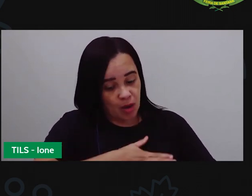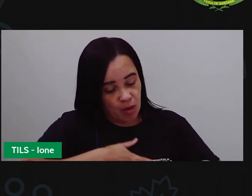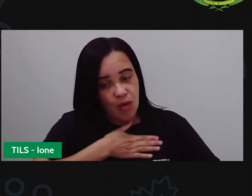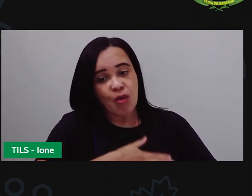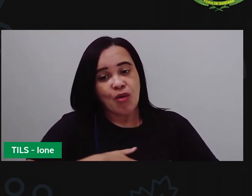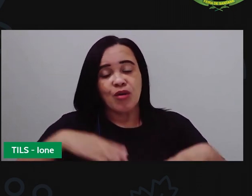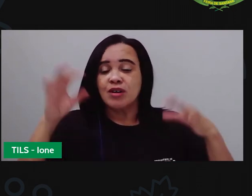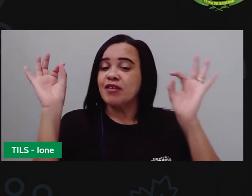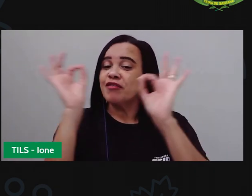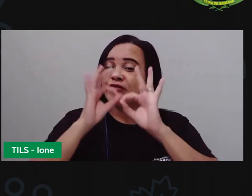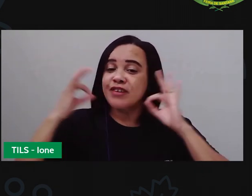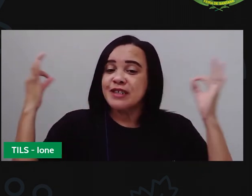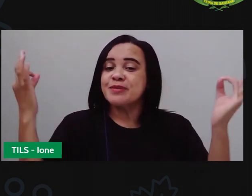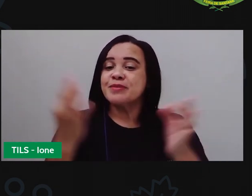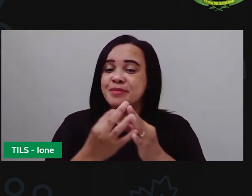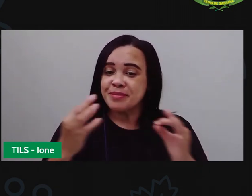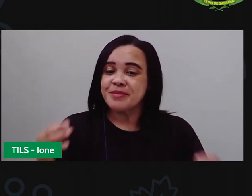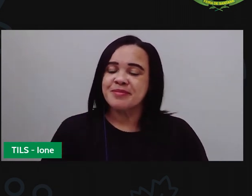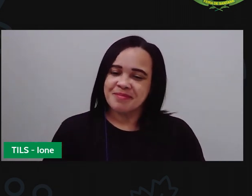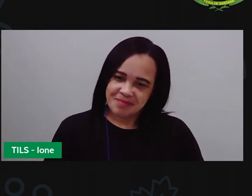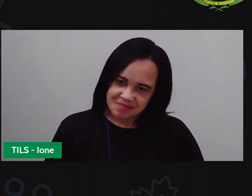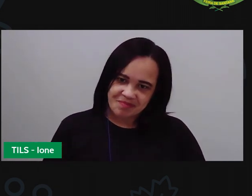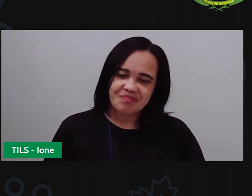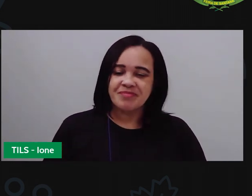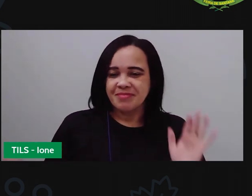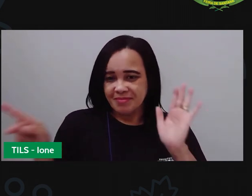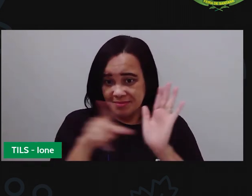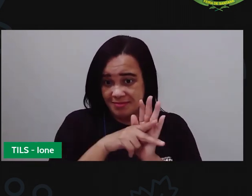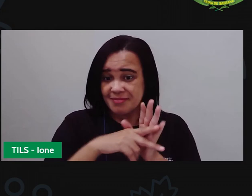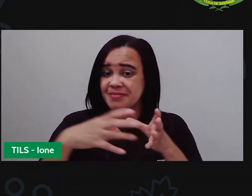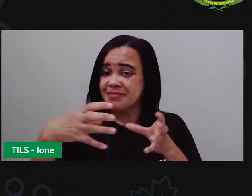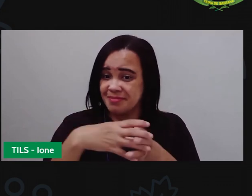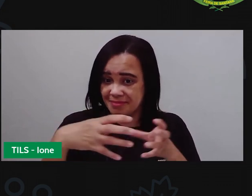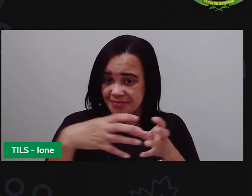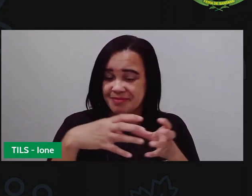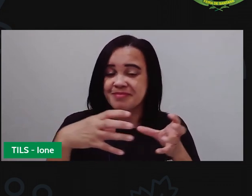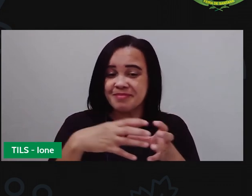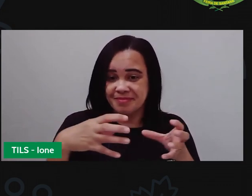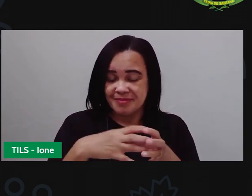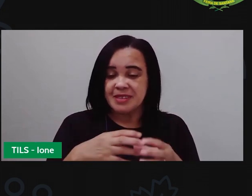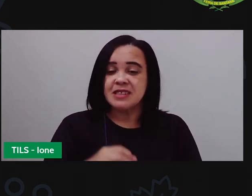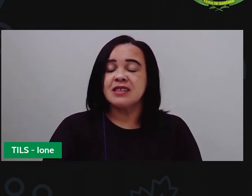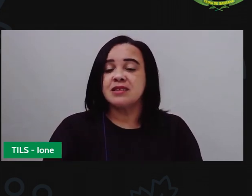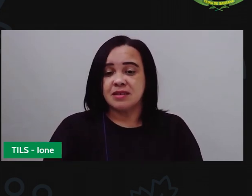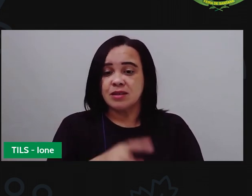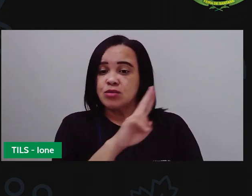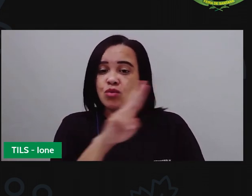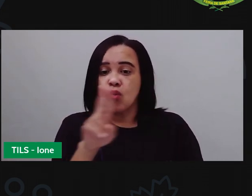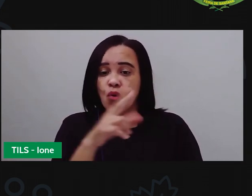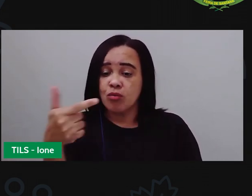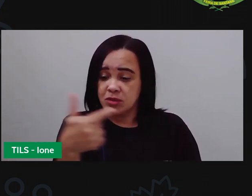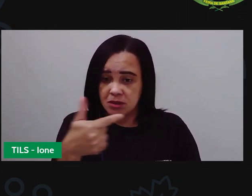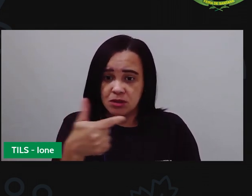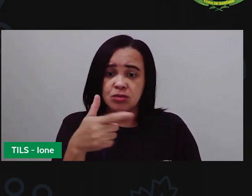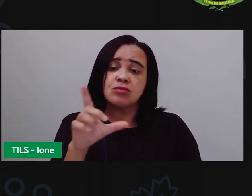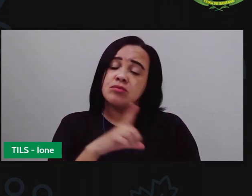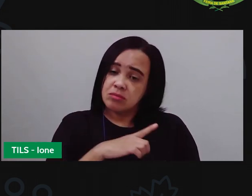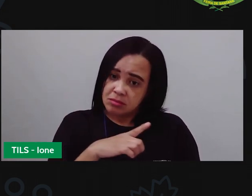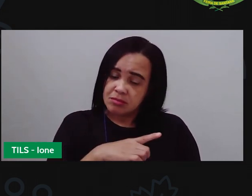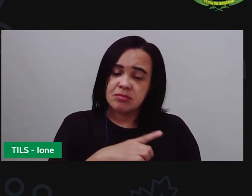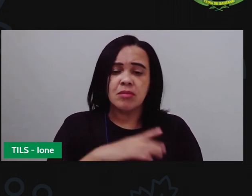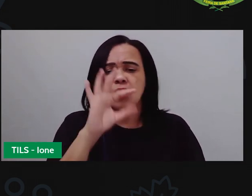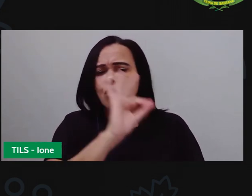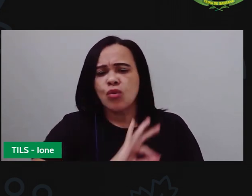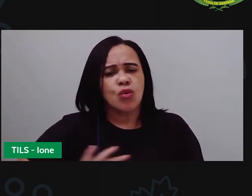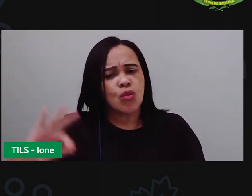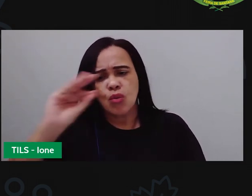família que você pertence o seu sobrenome todos